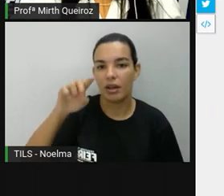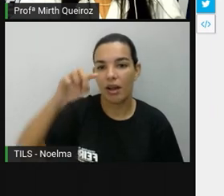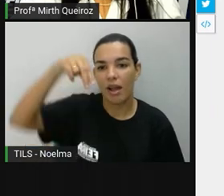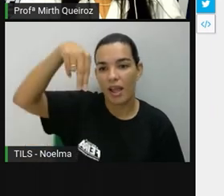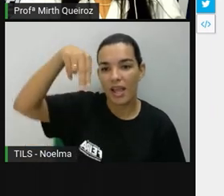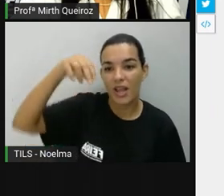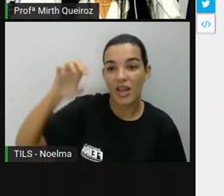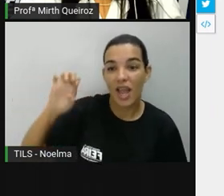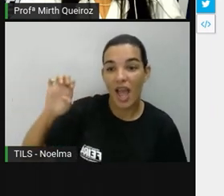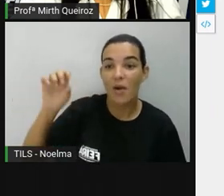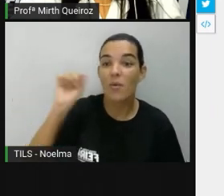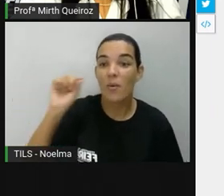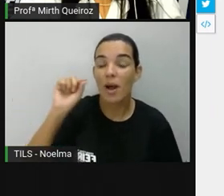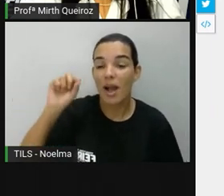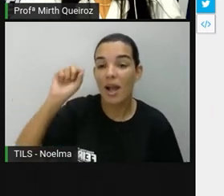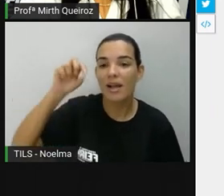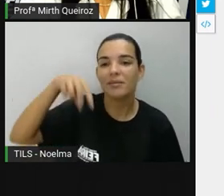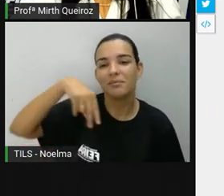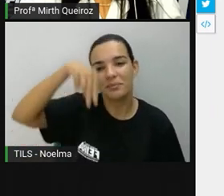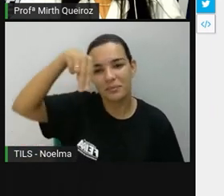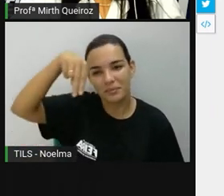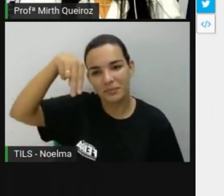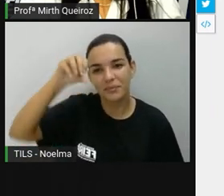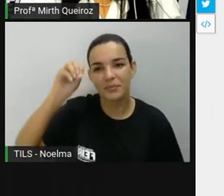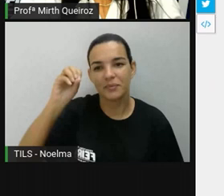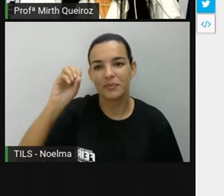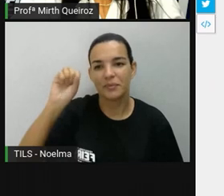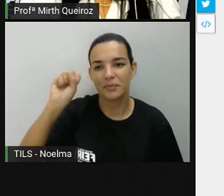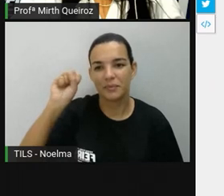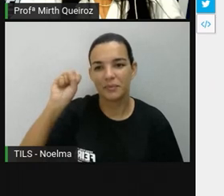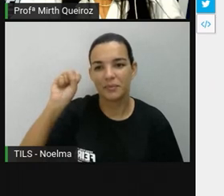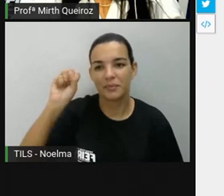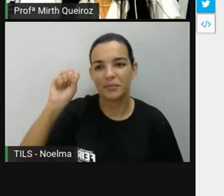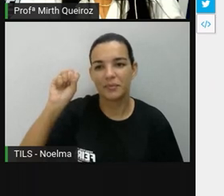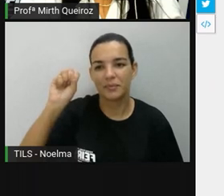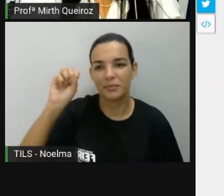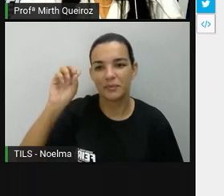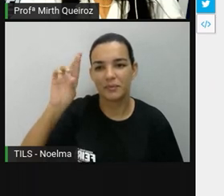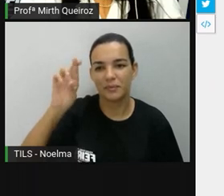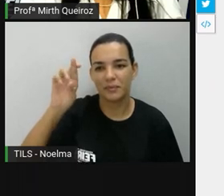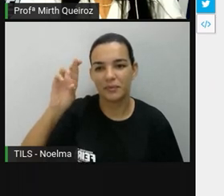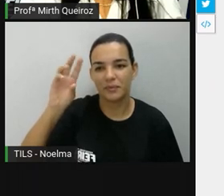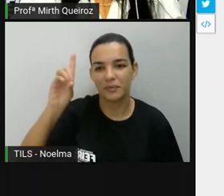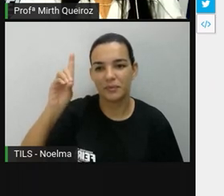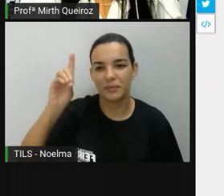Nordeste né fica entre o Norte e o Leste aí fica Nordeste